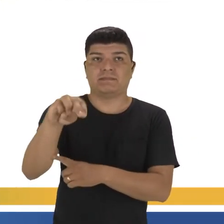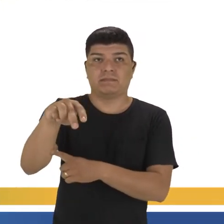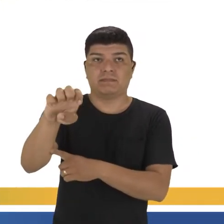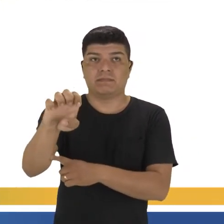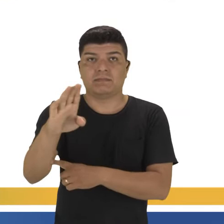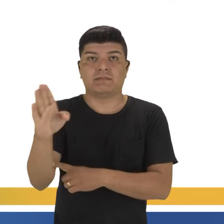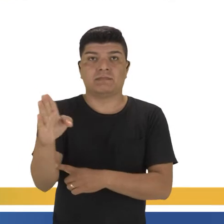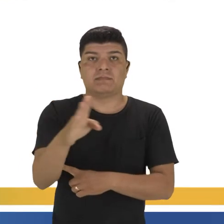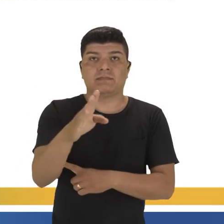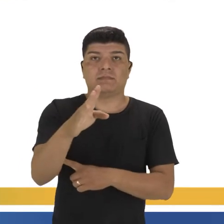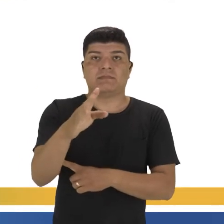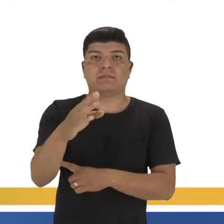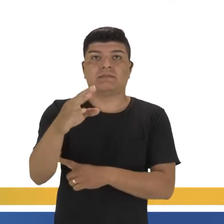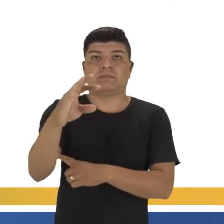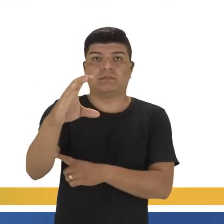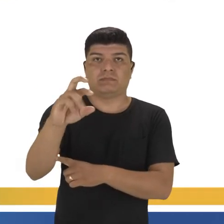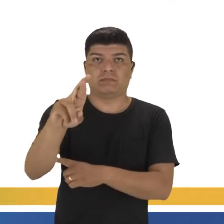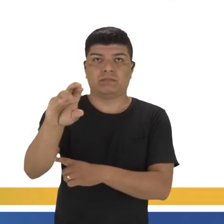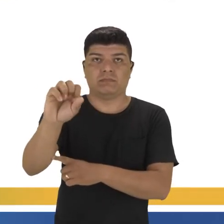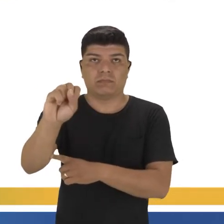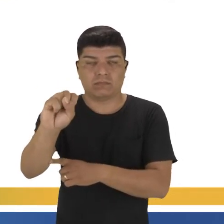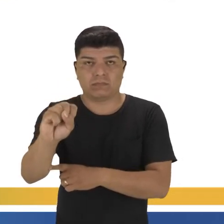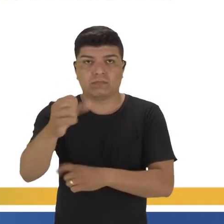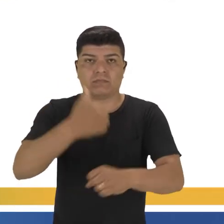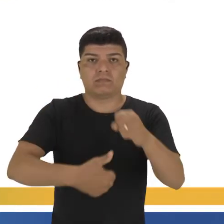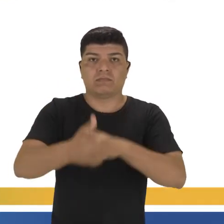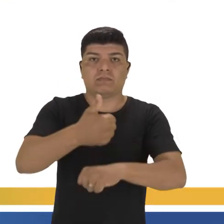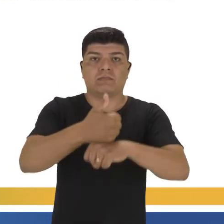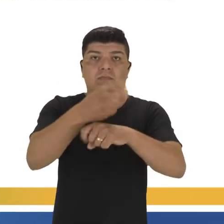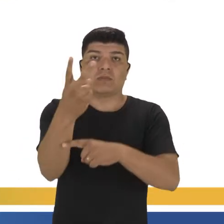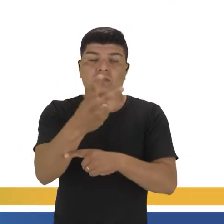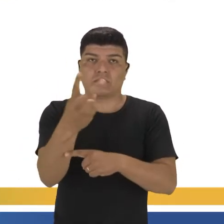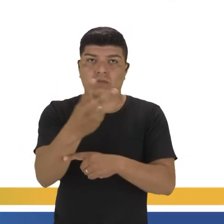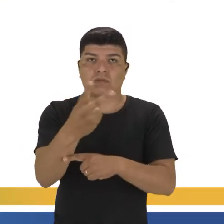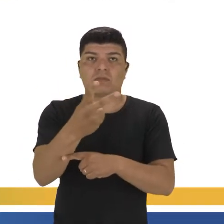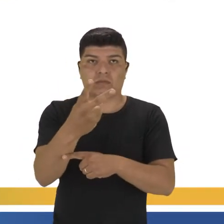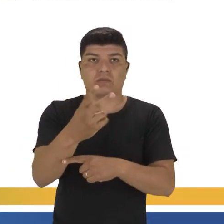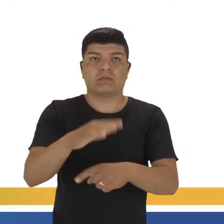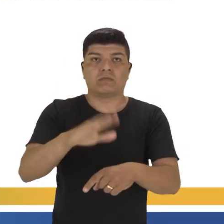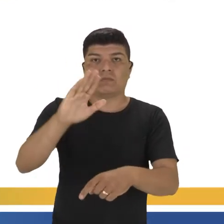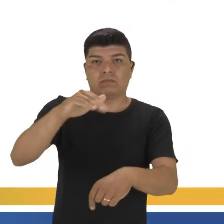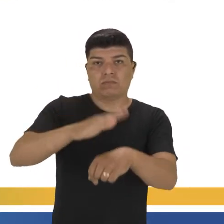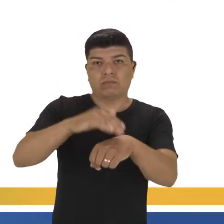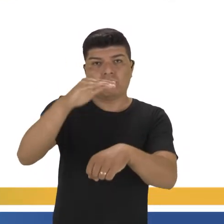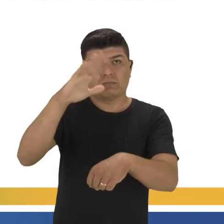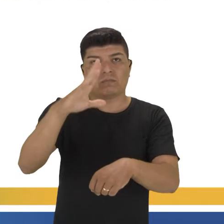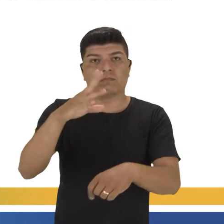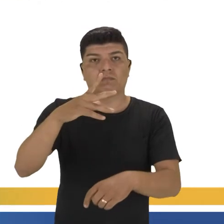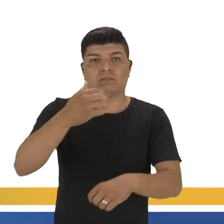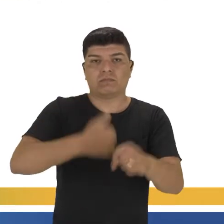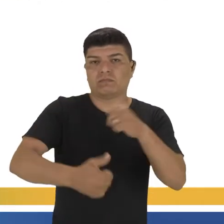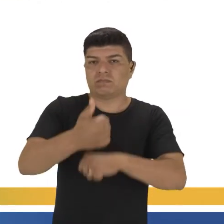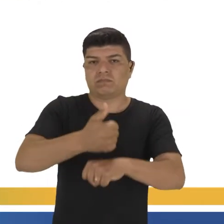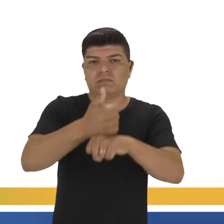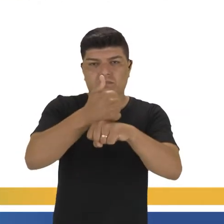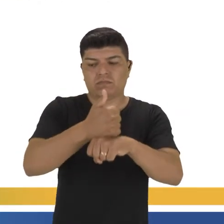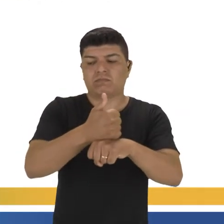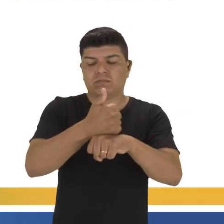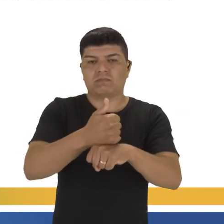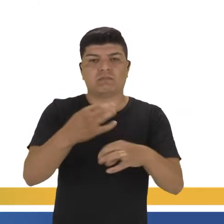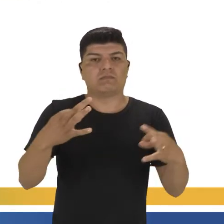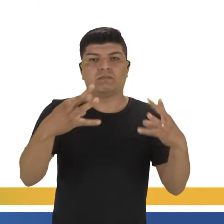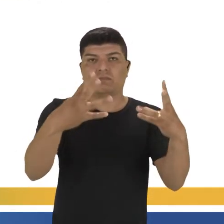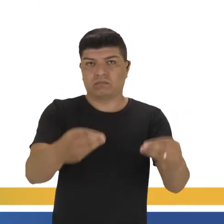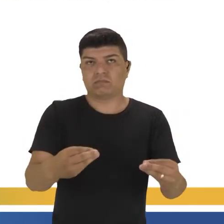Trotsky, que são dois líderes representantes da revolução. Um mais radical e o outro liderança total do